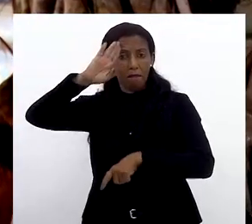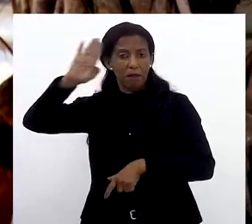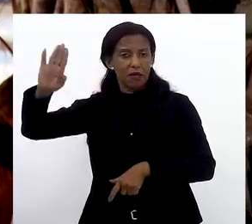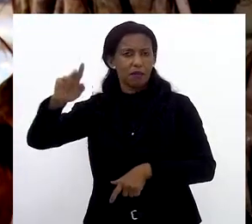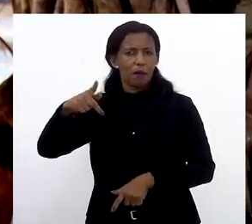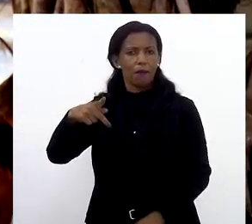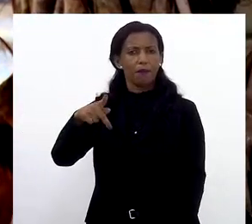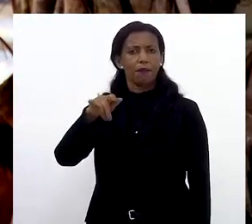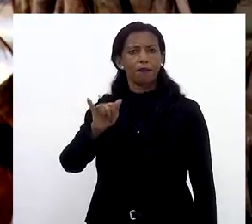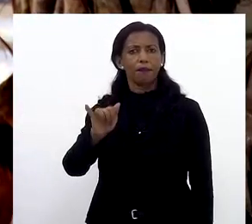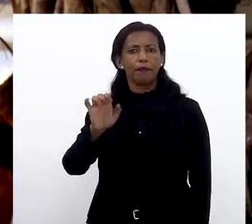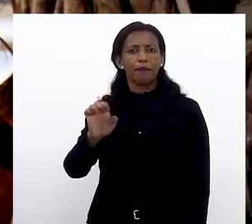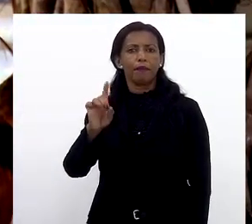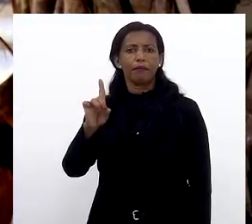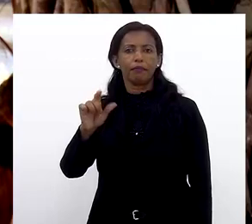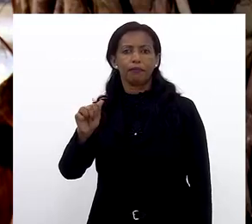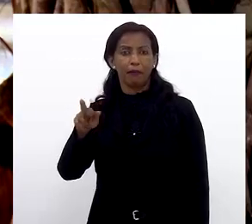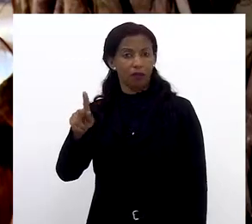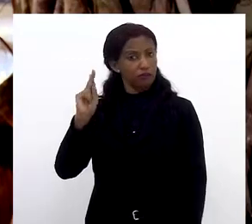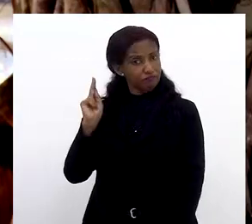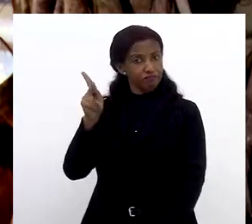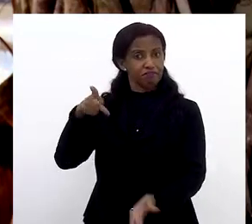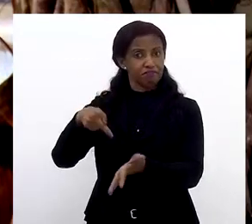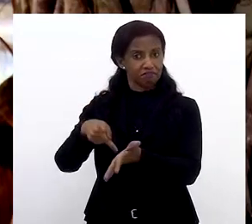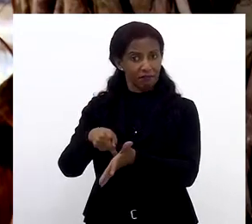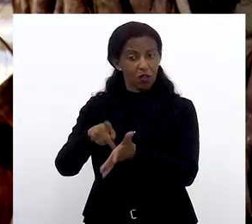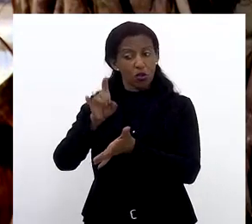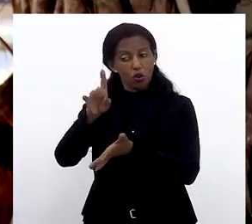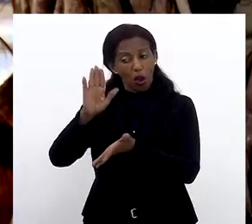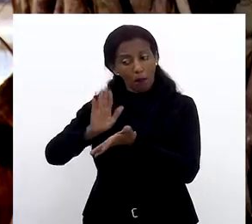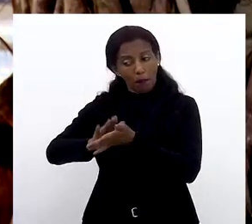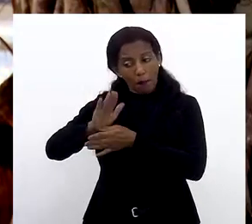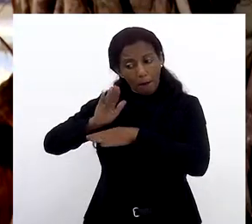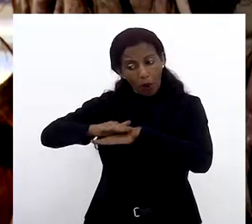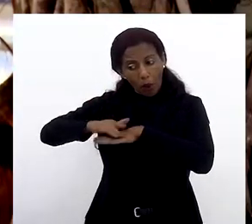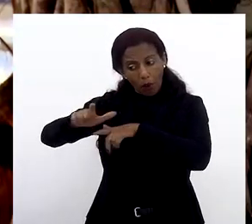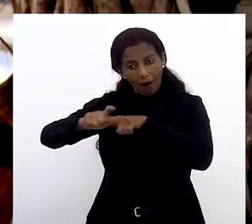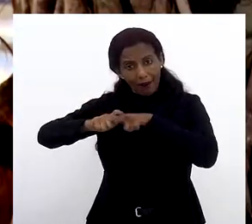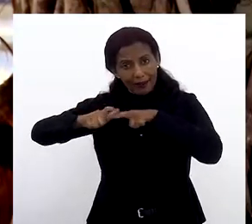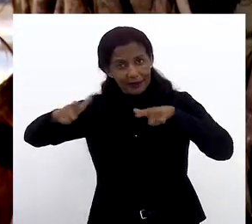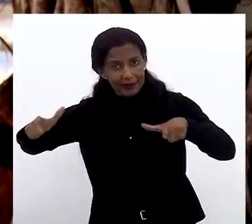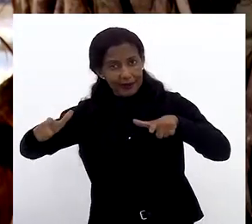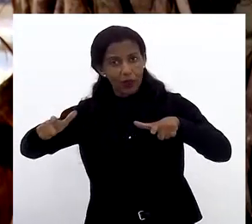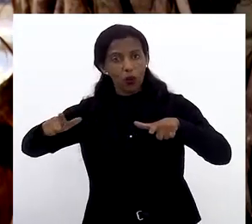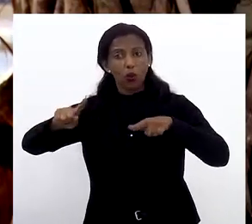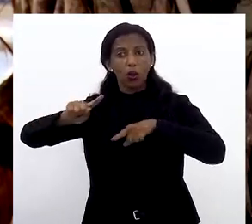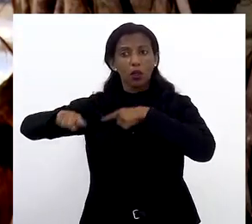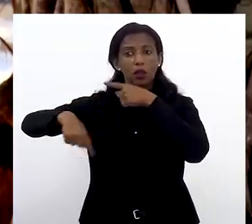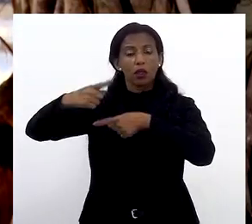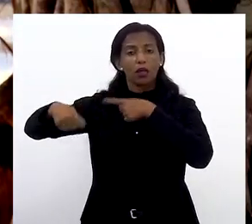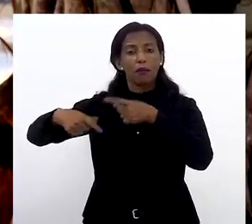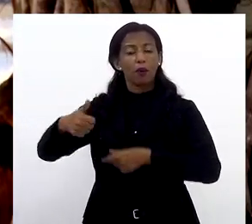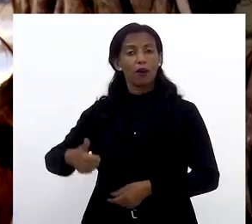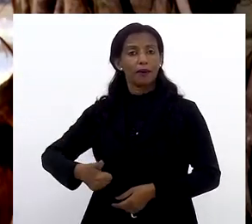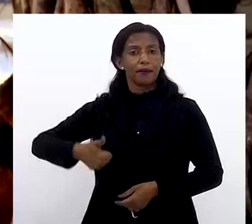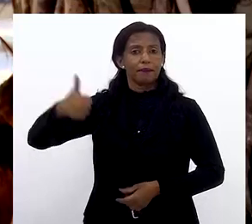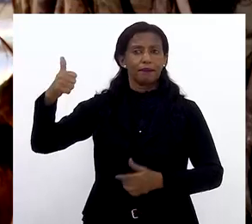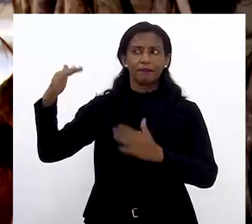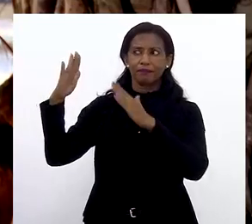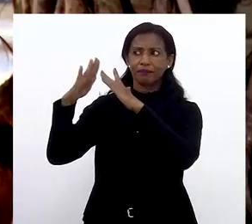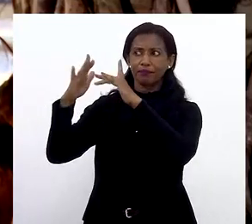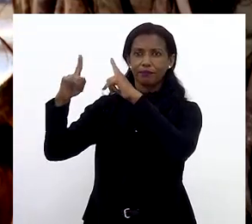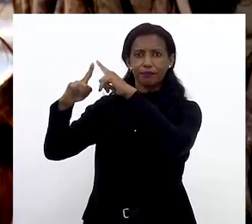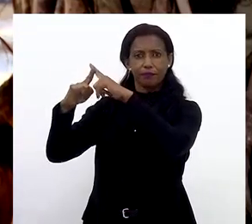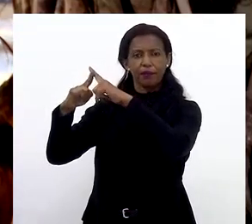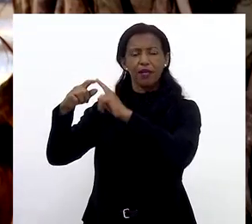Veracruz. De fato, Miguel Pereira só cresceu realmente após a consagração da primeira capela, em